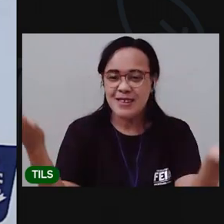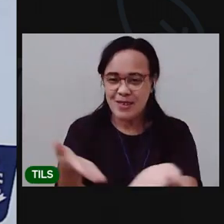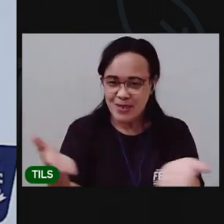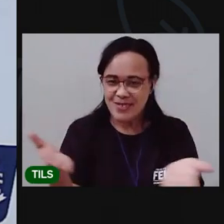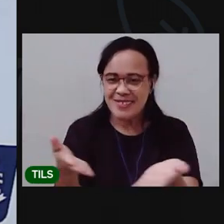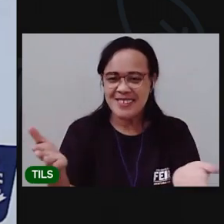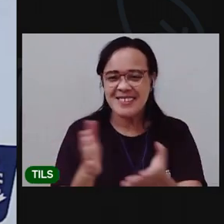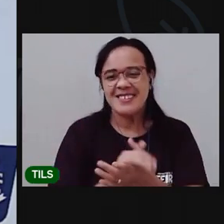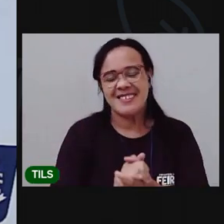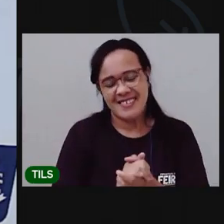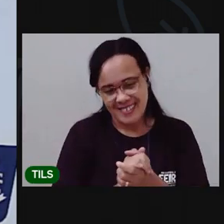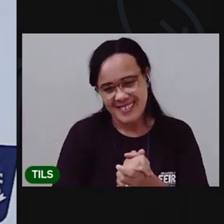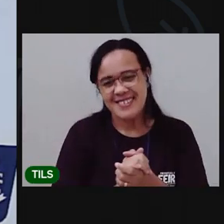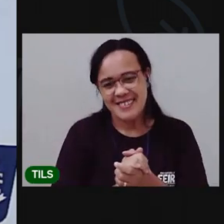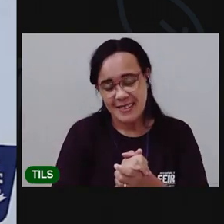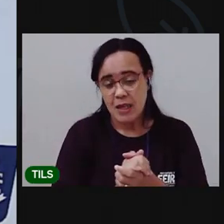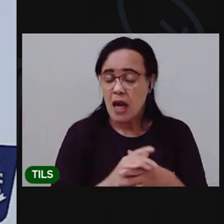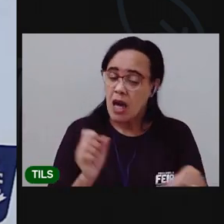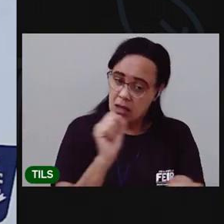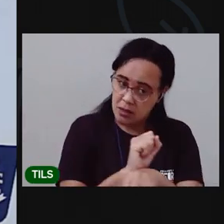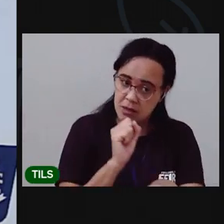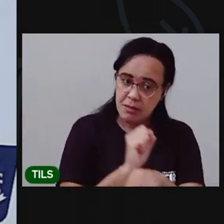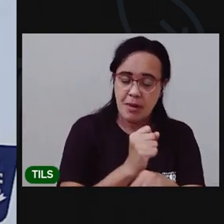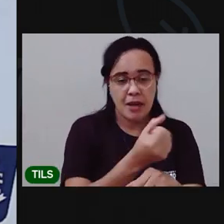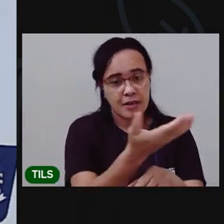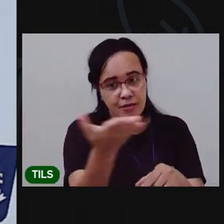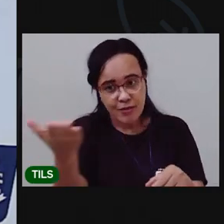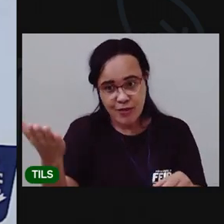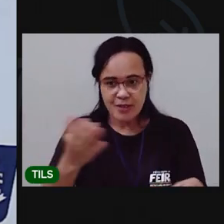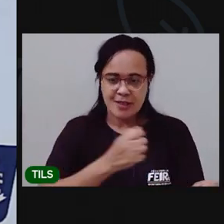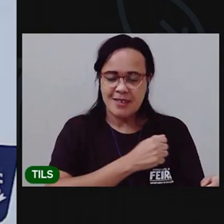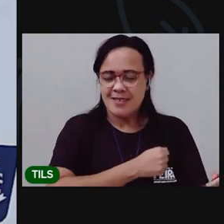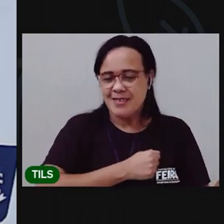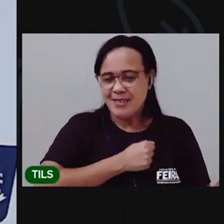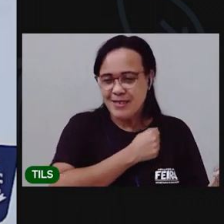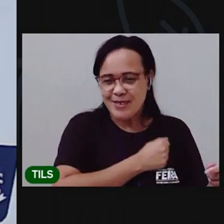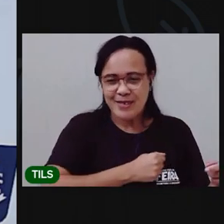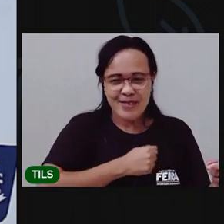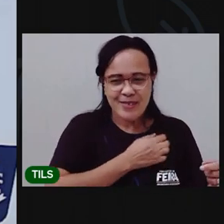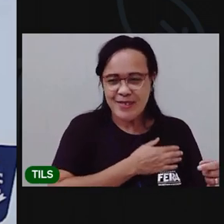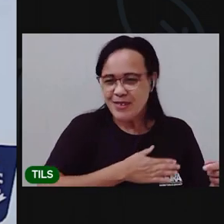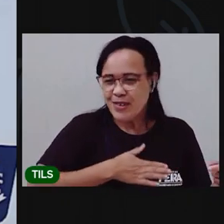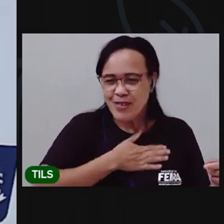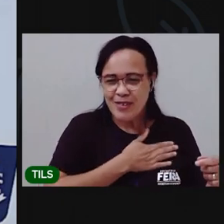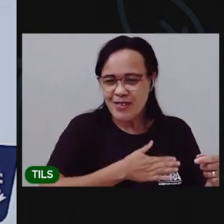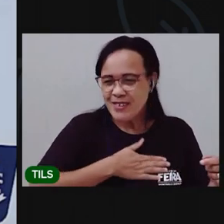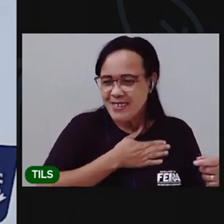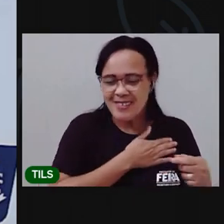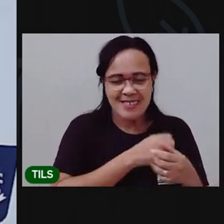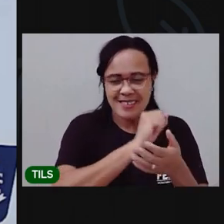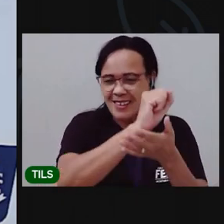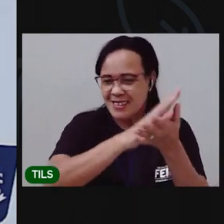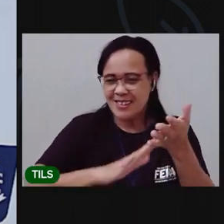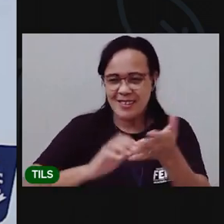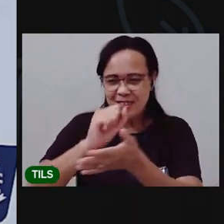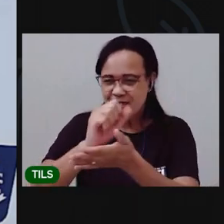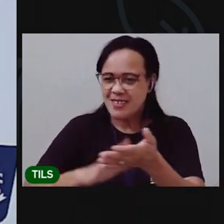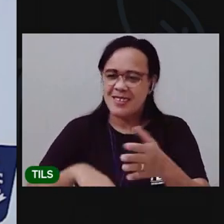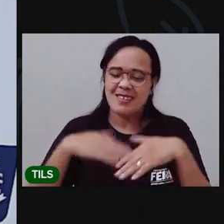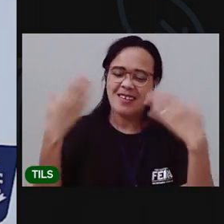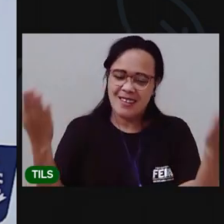Espero que vocês tenham gostado, porque a gente está finalizando as nossas atividades desse dia.